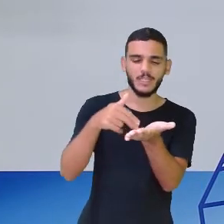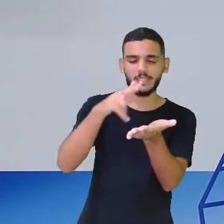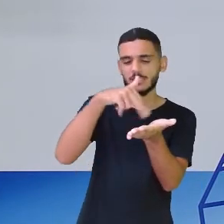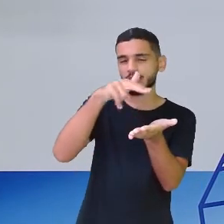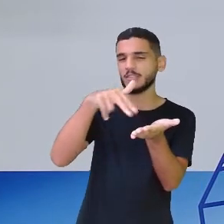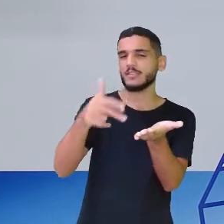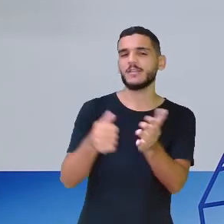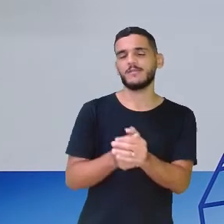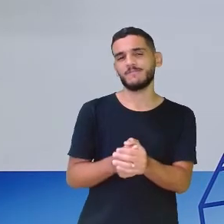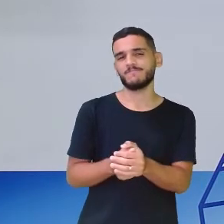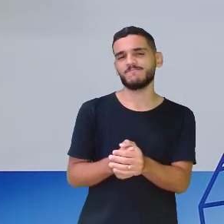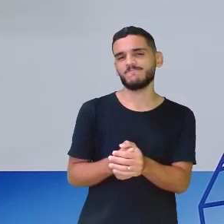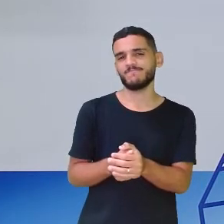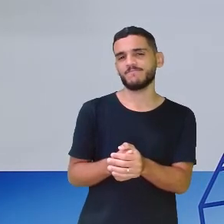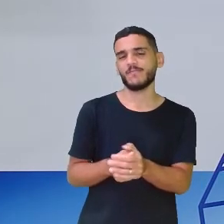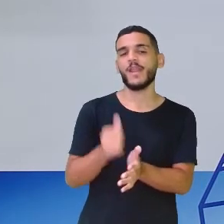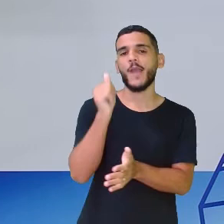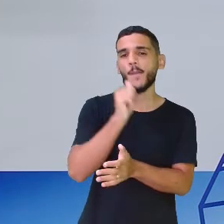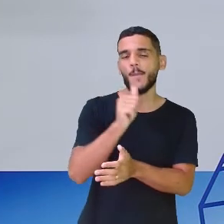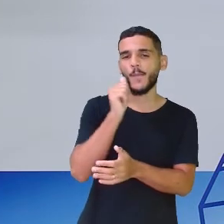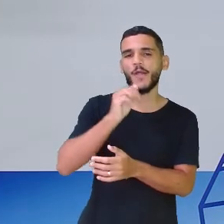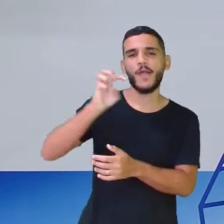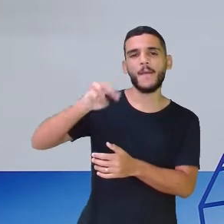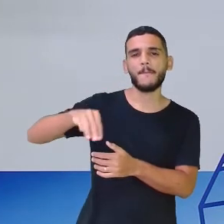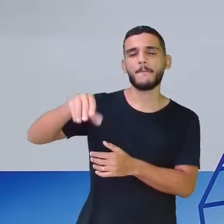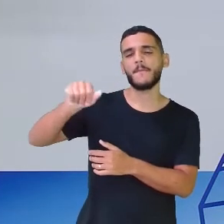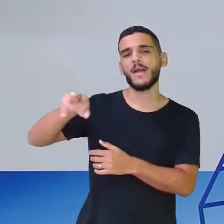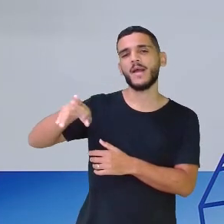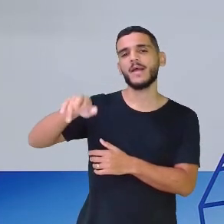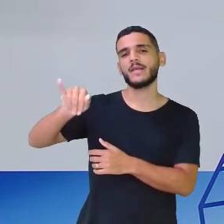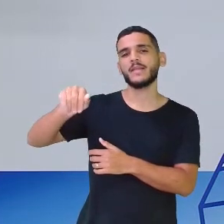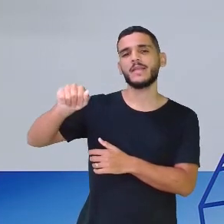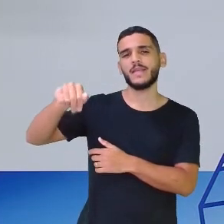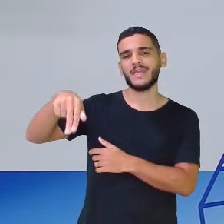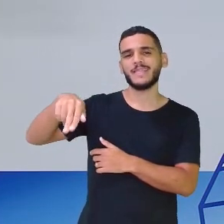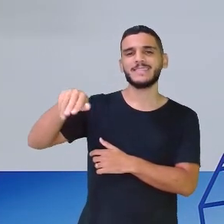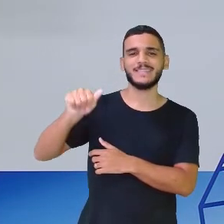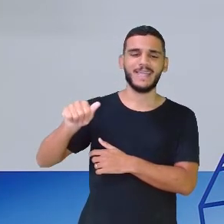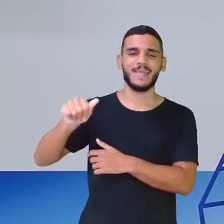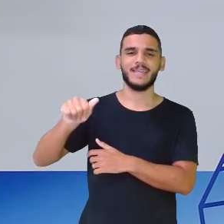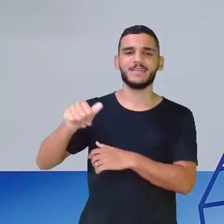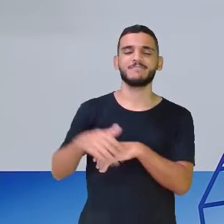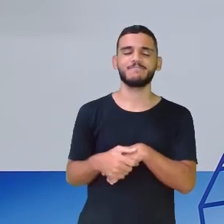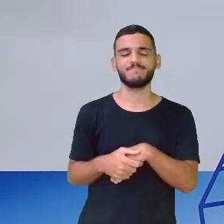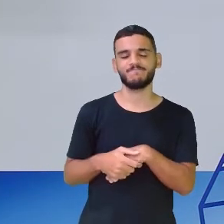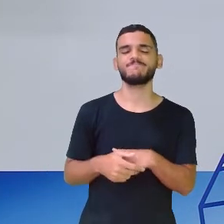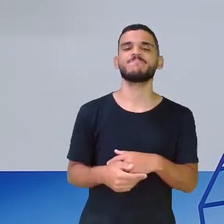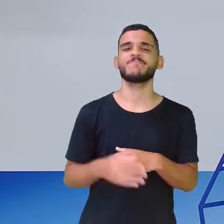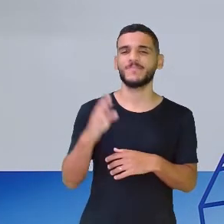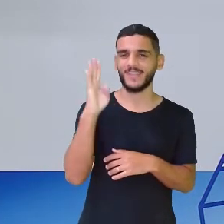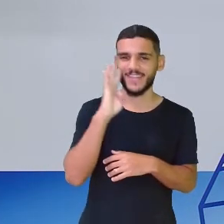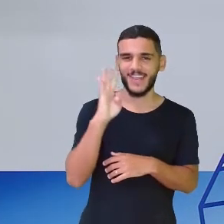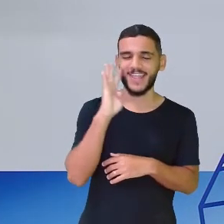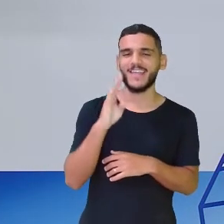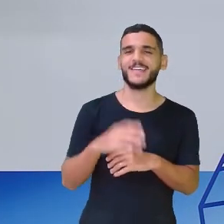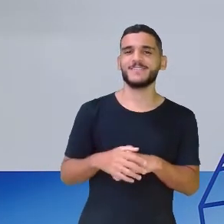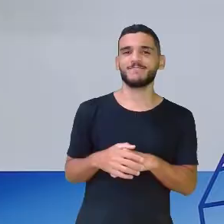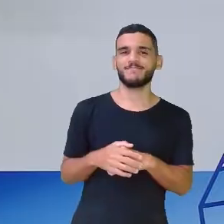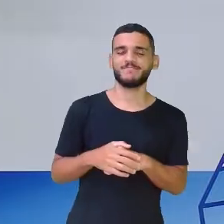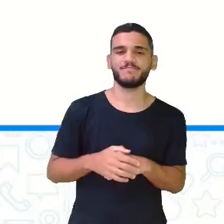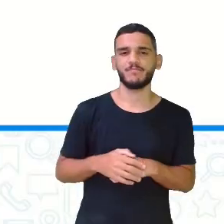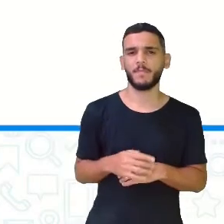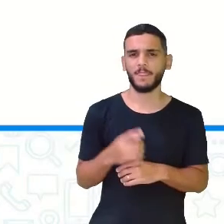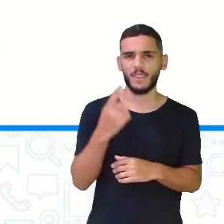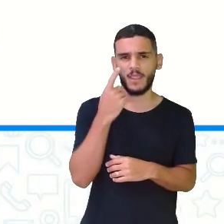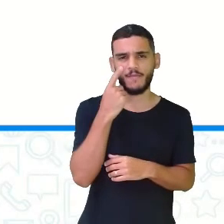desenhos que tem nesse livro? Foi a Mariana Massarani. Vê que legal! E olhando para a capa